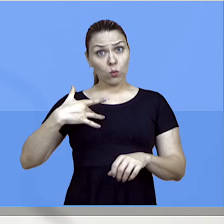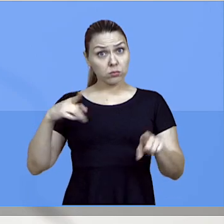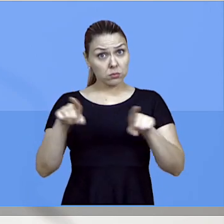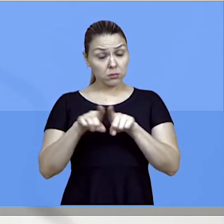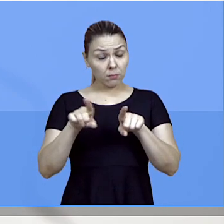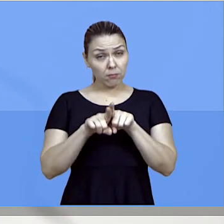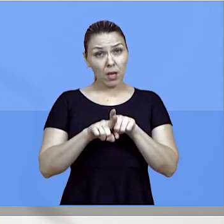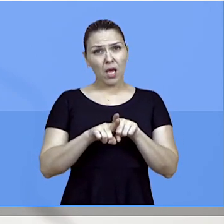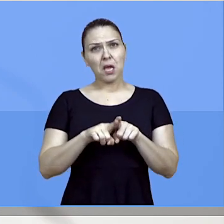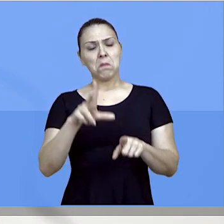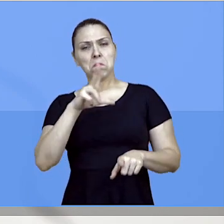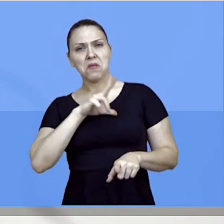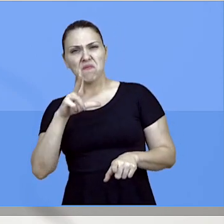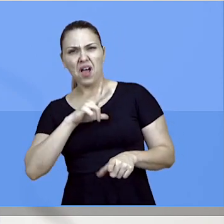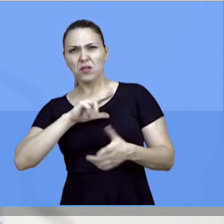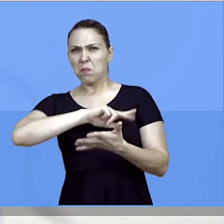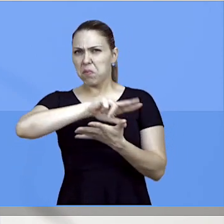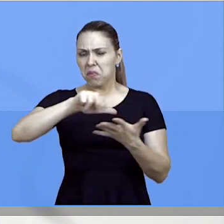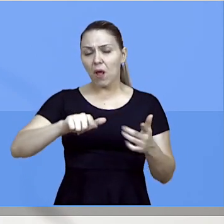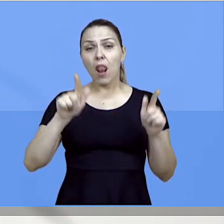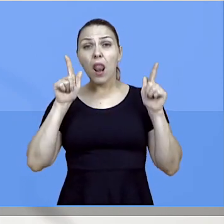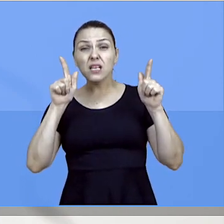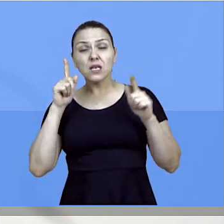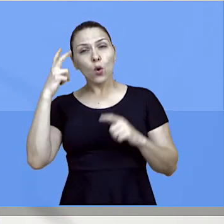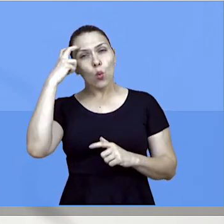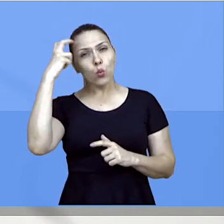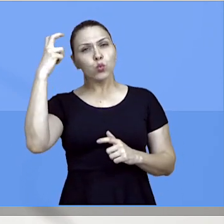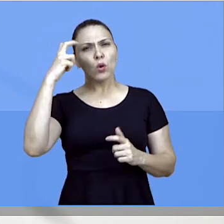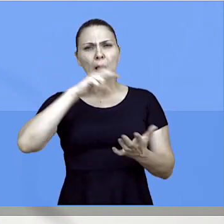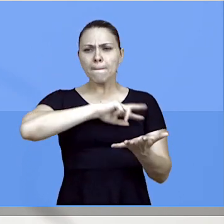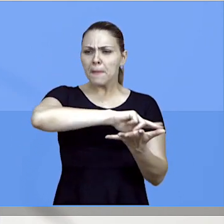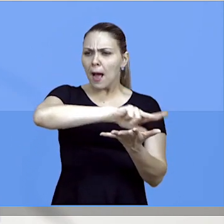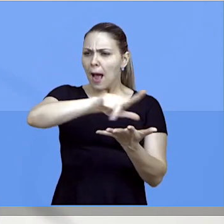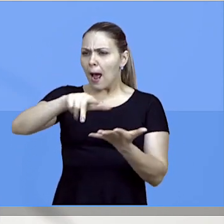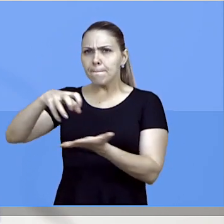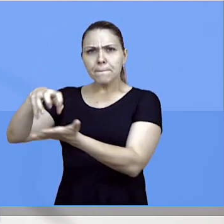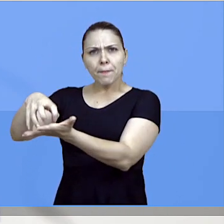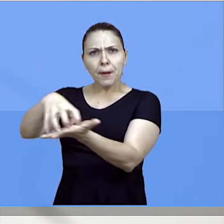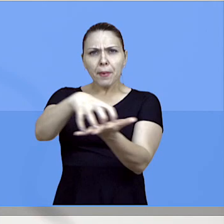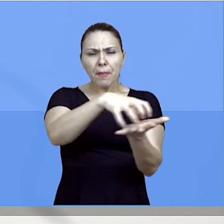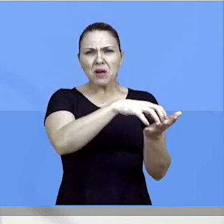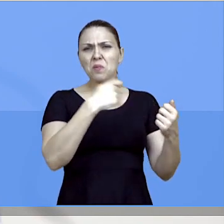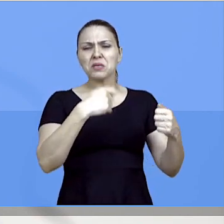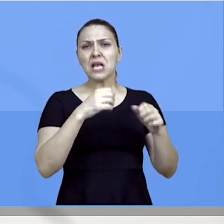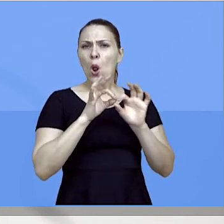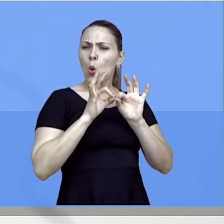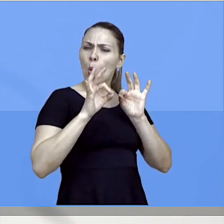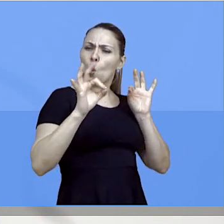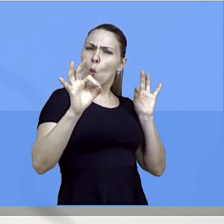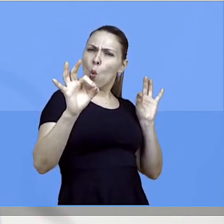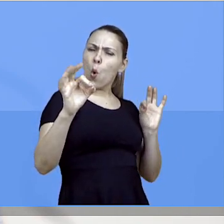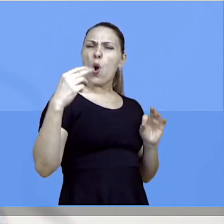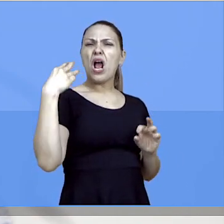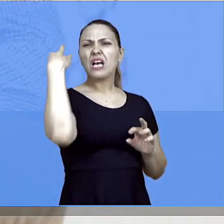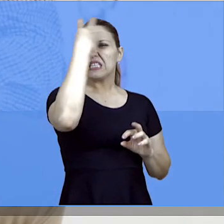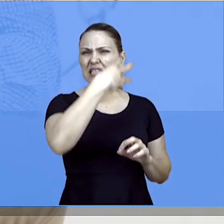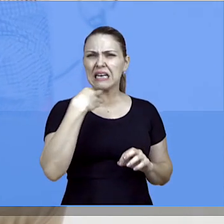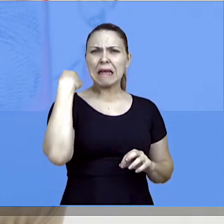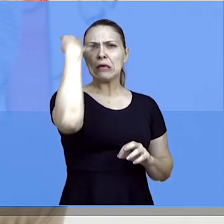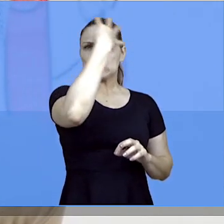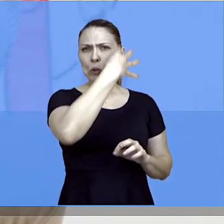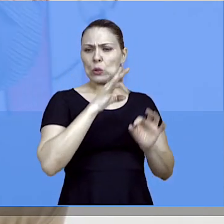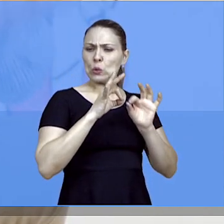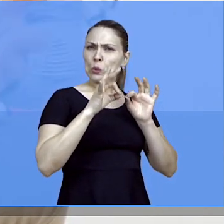públicos, privados, lazer, cultura, que essas pessoas não precisam se deslocar todo dia, com essa três, quatro horas de deslocamento até o centro.